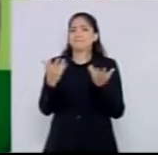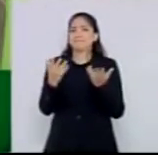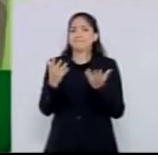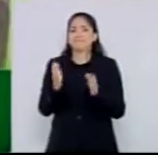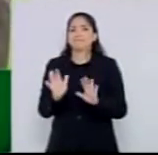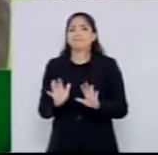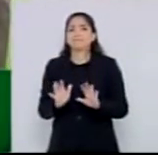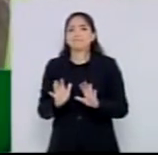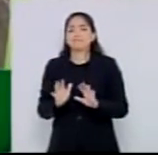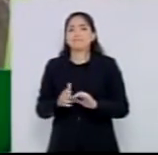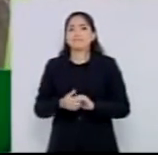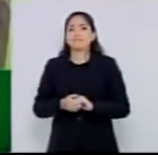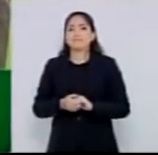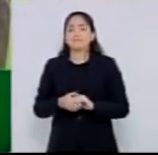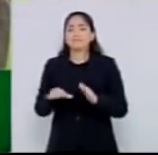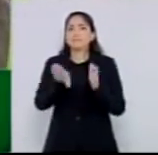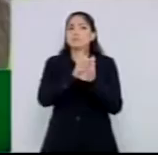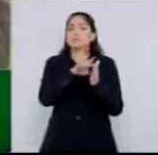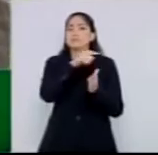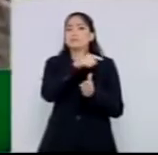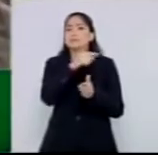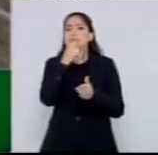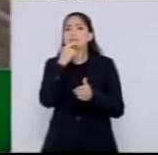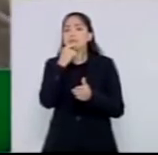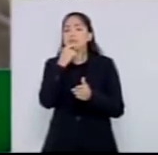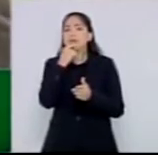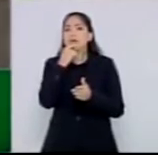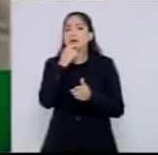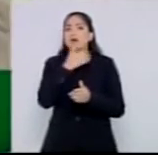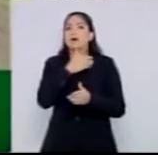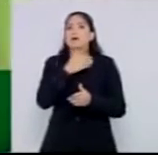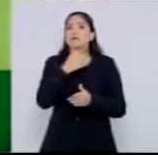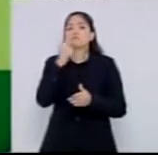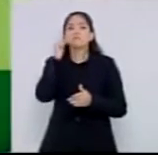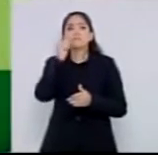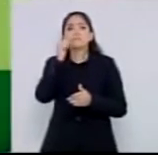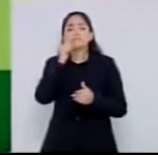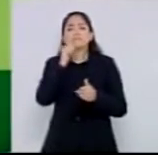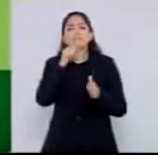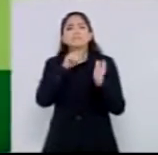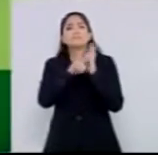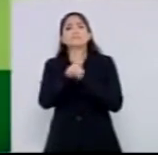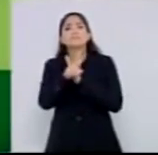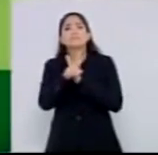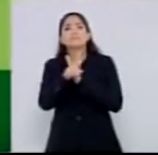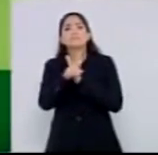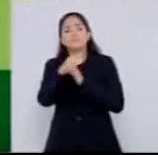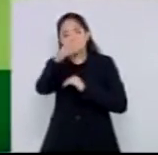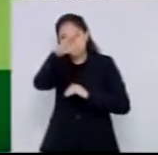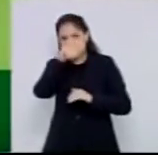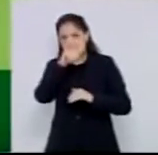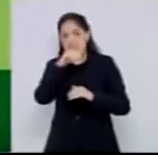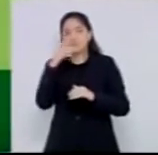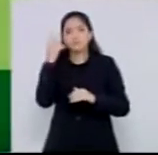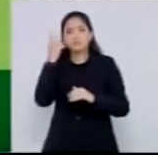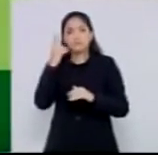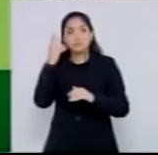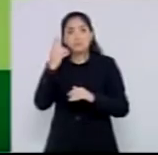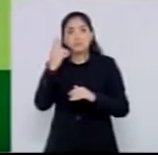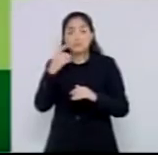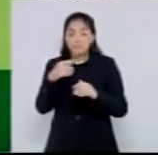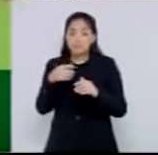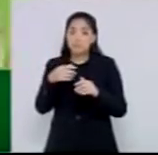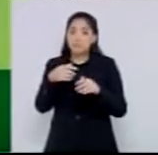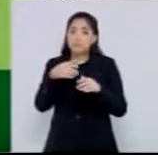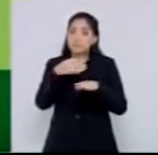aí cheguei lá no governo, aí a moça lá do governador perguntou assim, o senhor deputado vem aqui, eu vim participar da assinatura do governo do